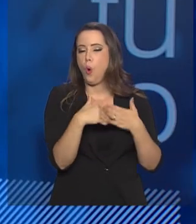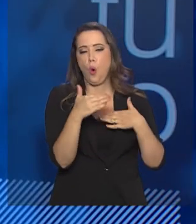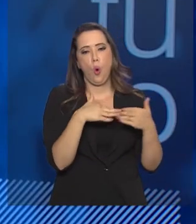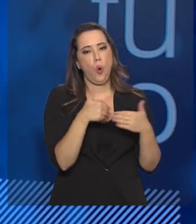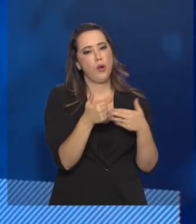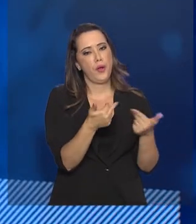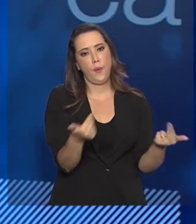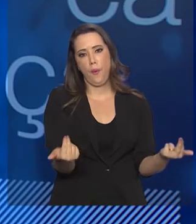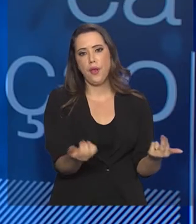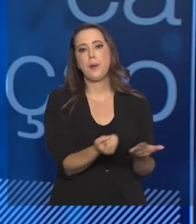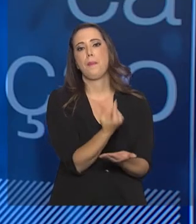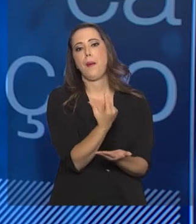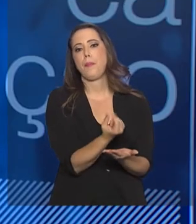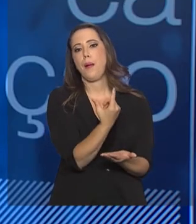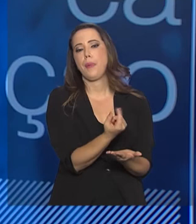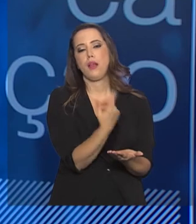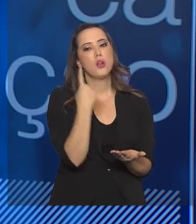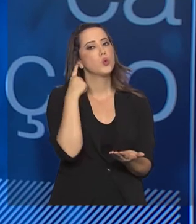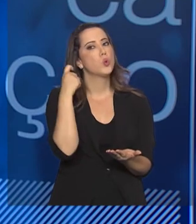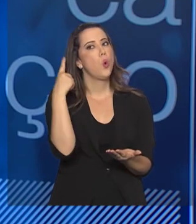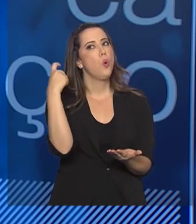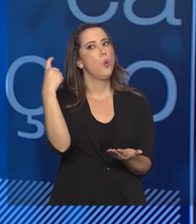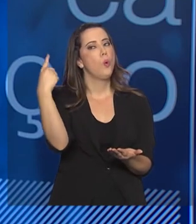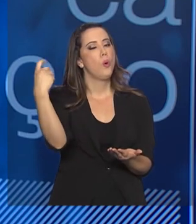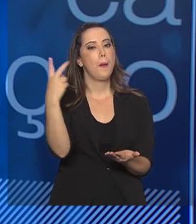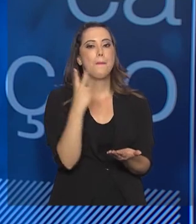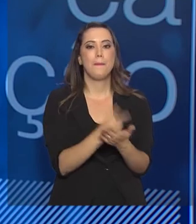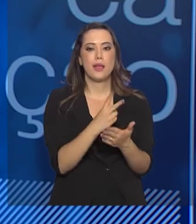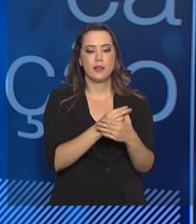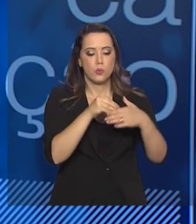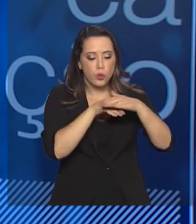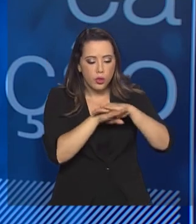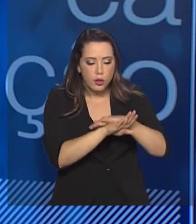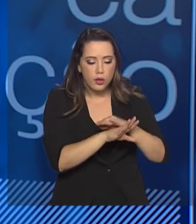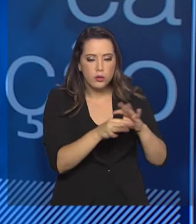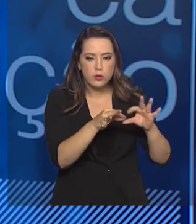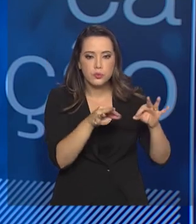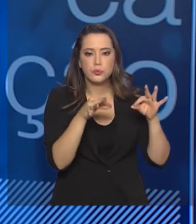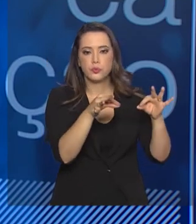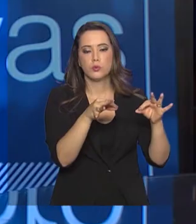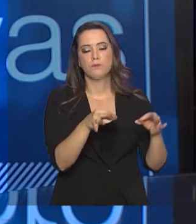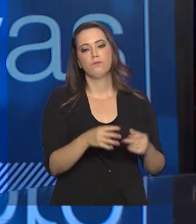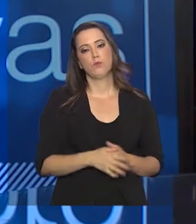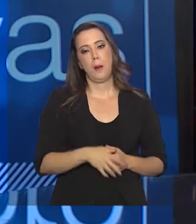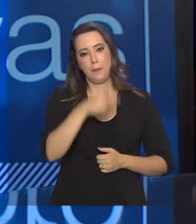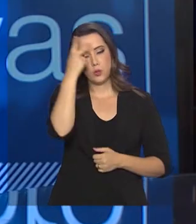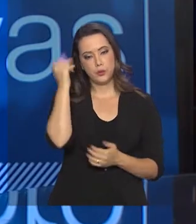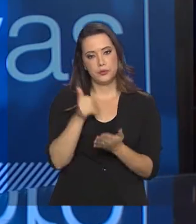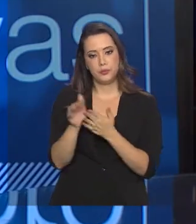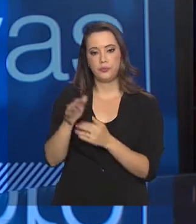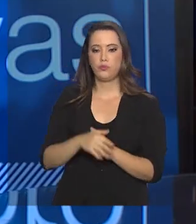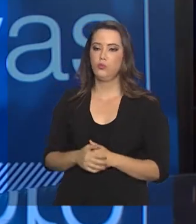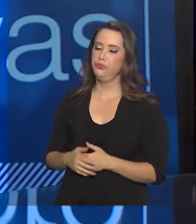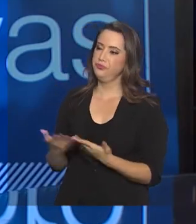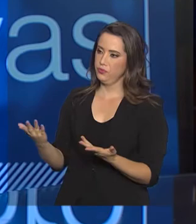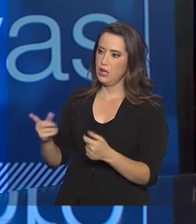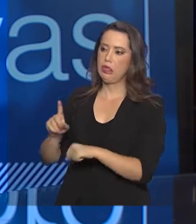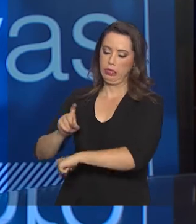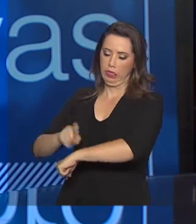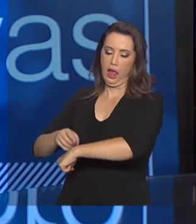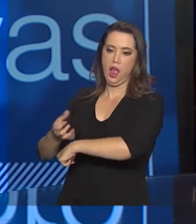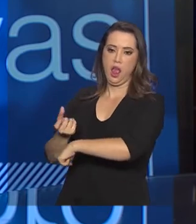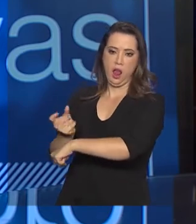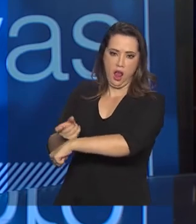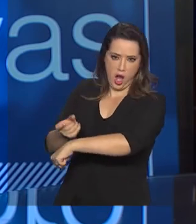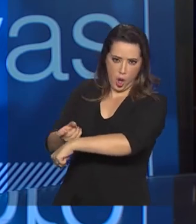dispositivo eletrônico que toque, mesmo no saquinho, vai levar à eliminação do candidato. Isso quer dizer, MP3, até relógio, né?